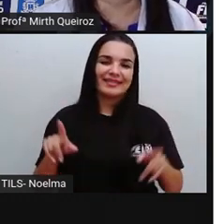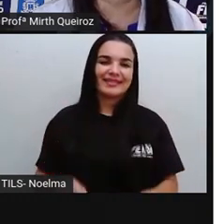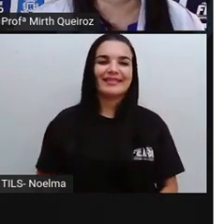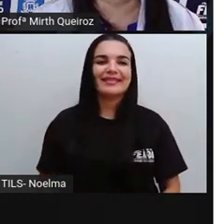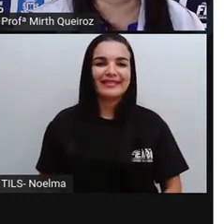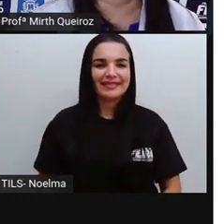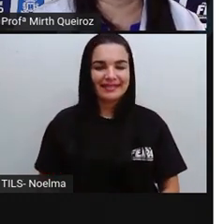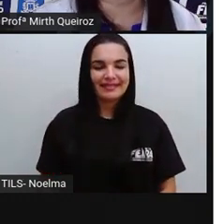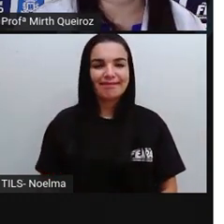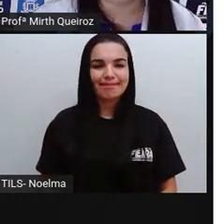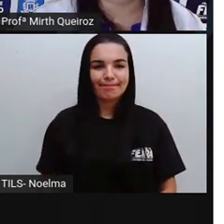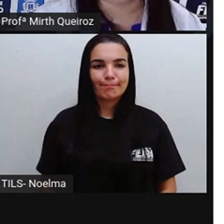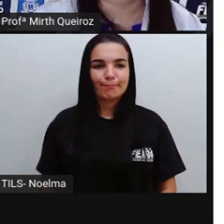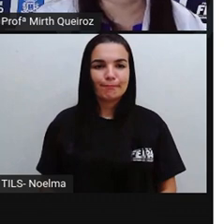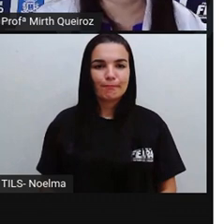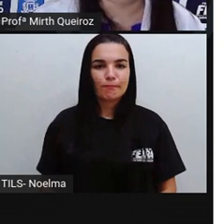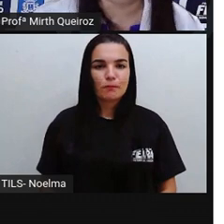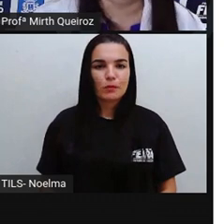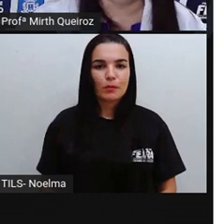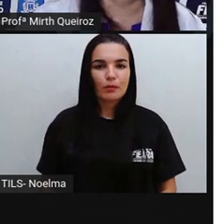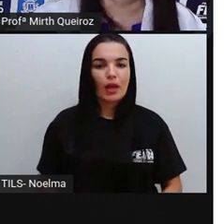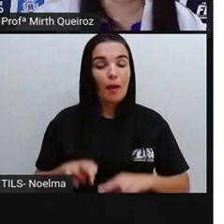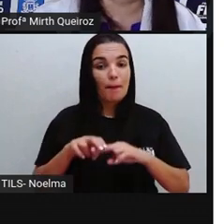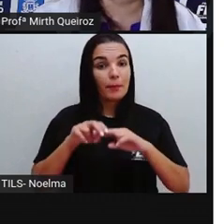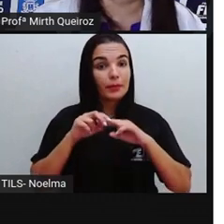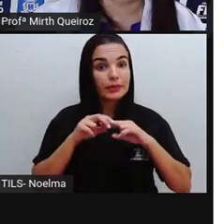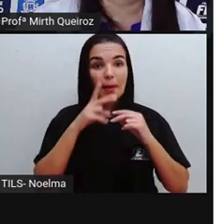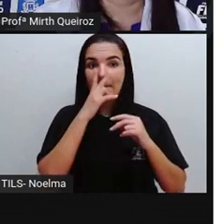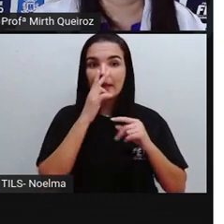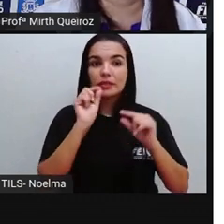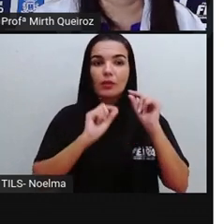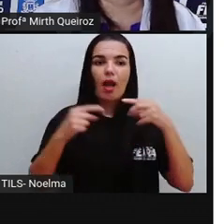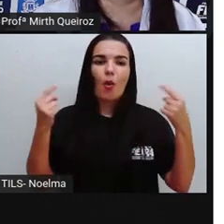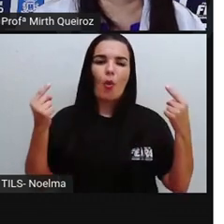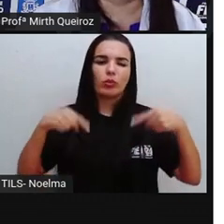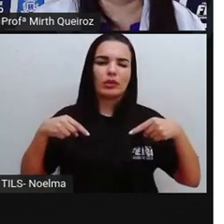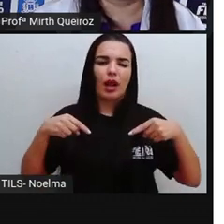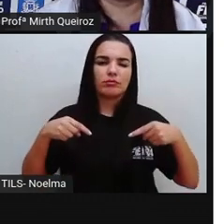Por isso que podem parecer aí bem contraditórios.